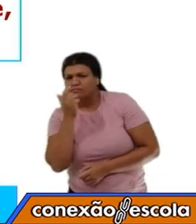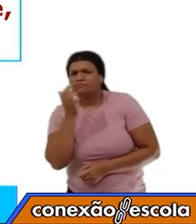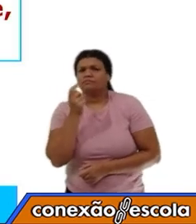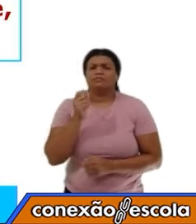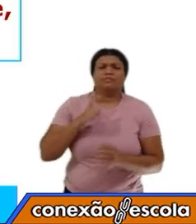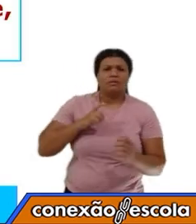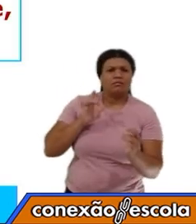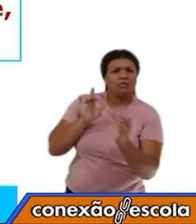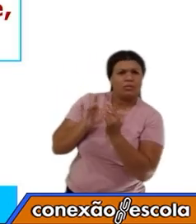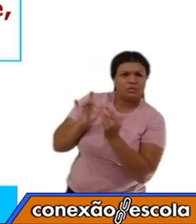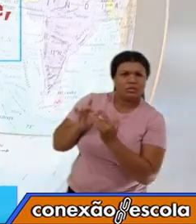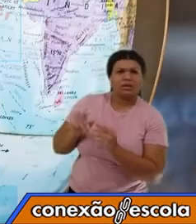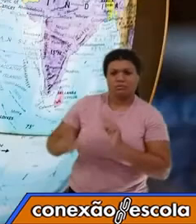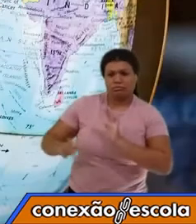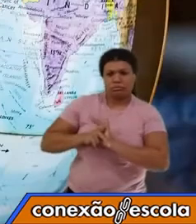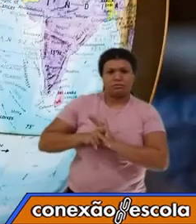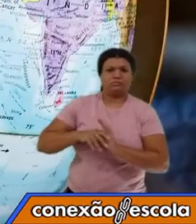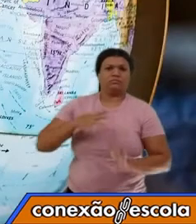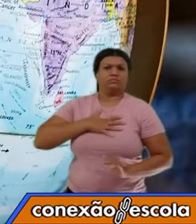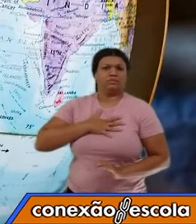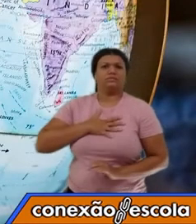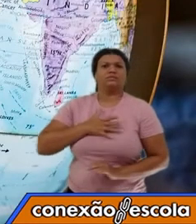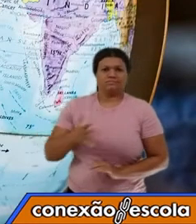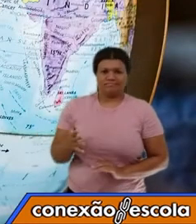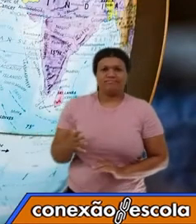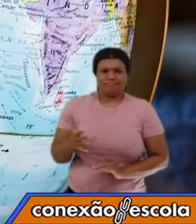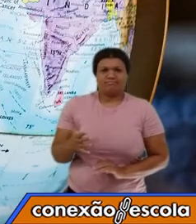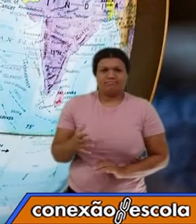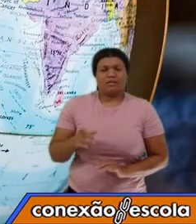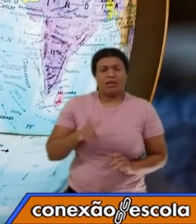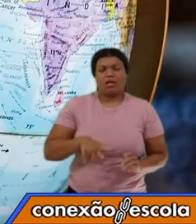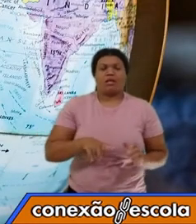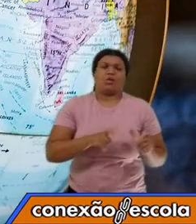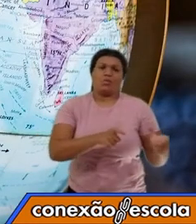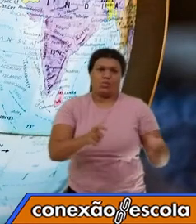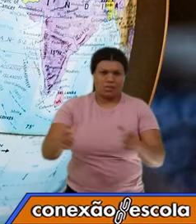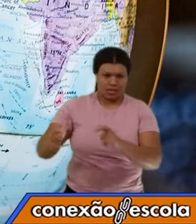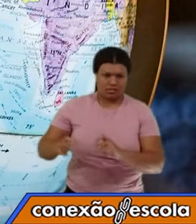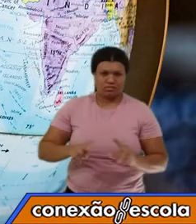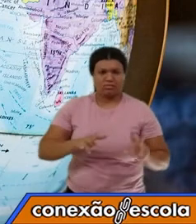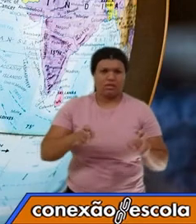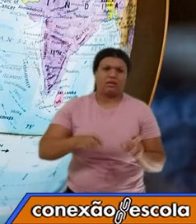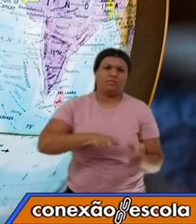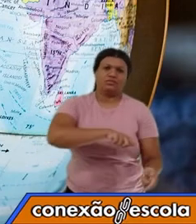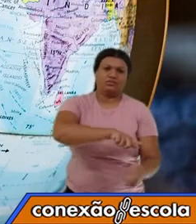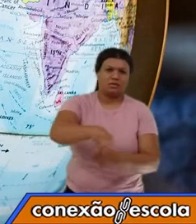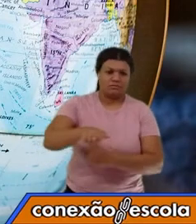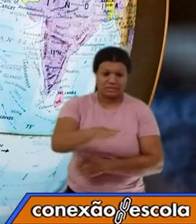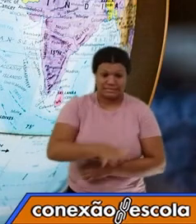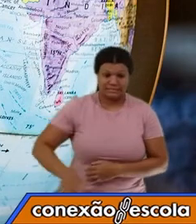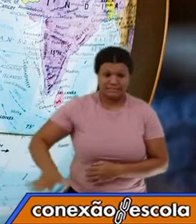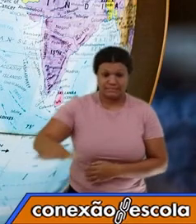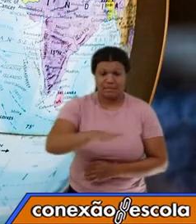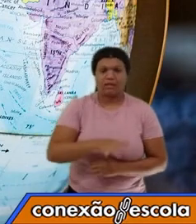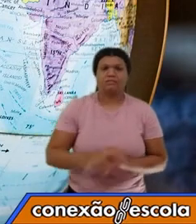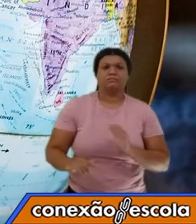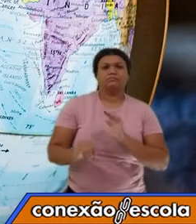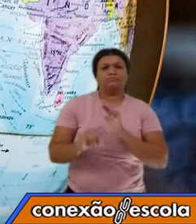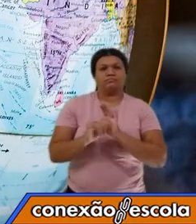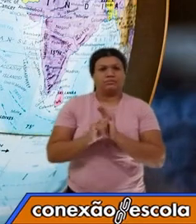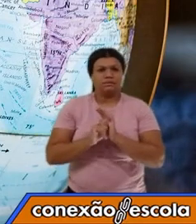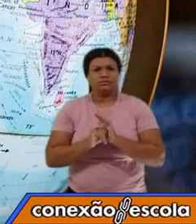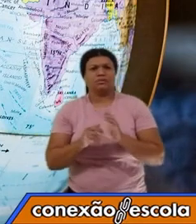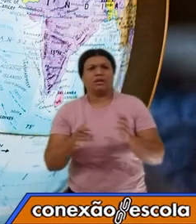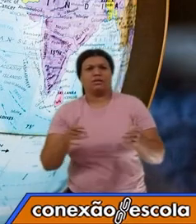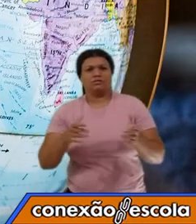pertencimento. Isso é lugar na geografia, é o espaço da identidade, aquele